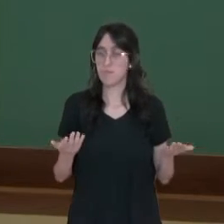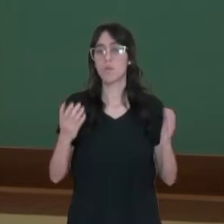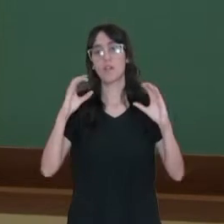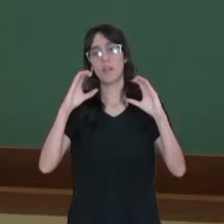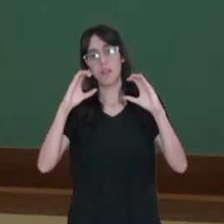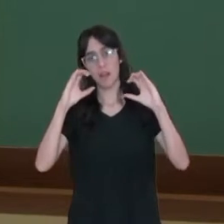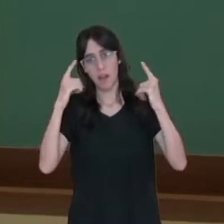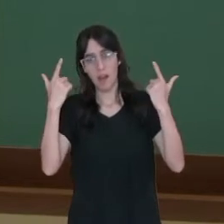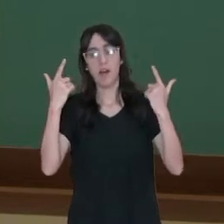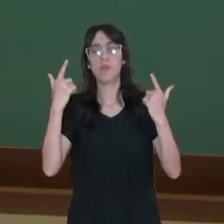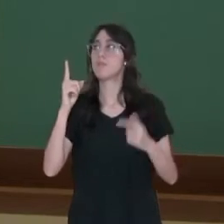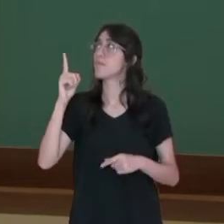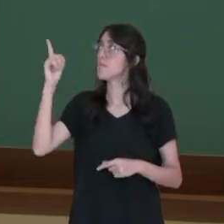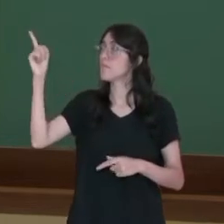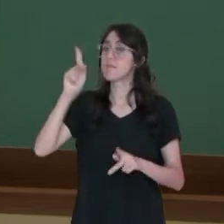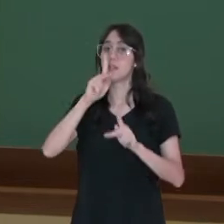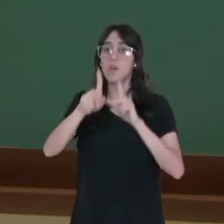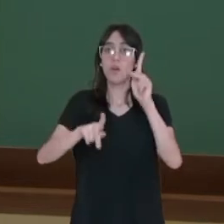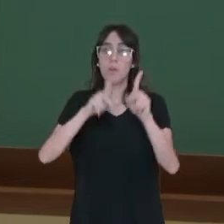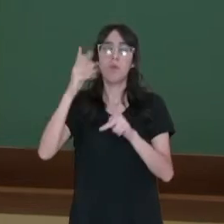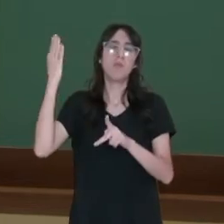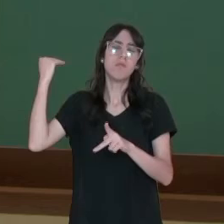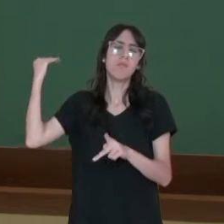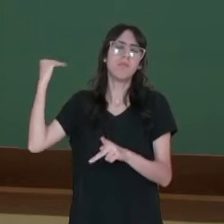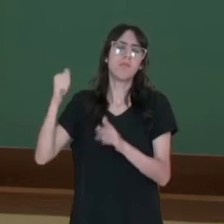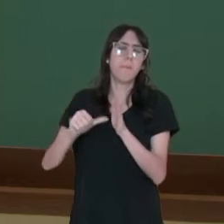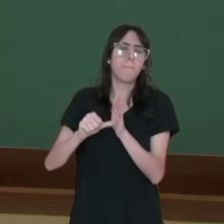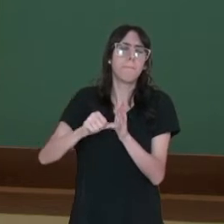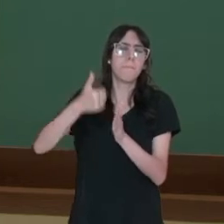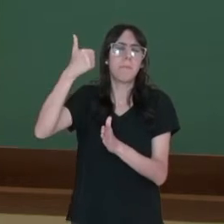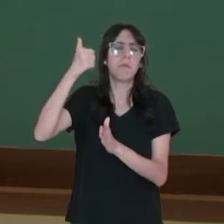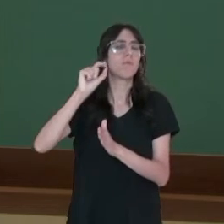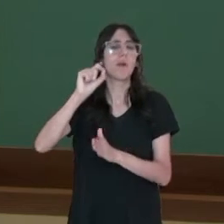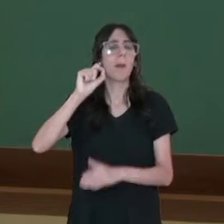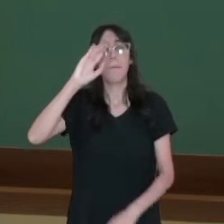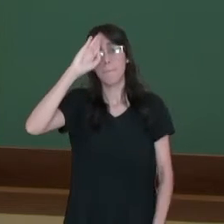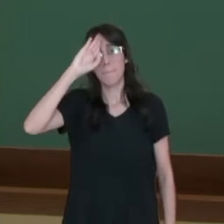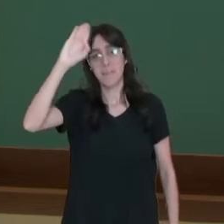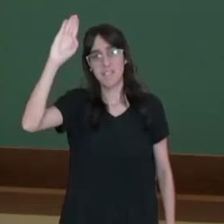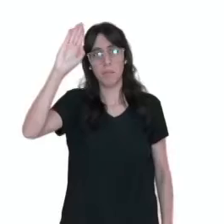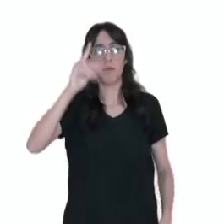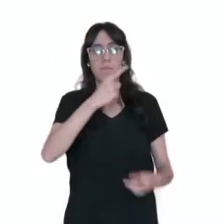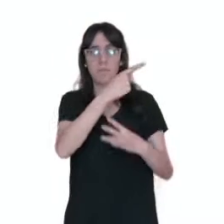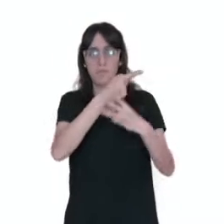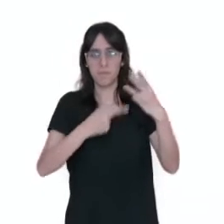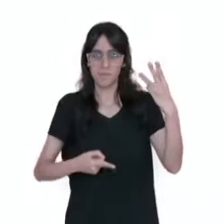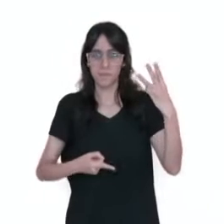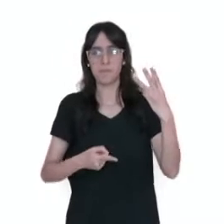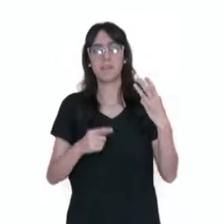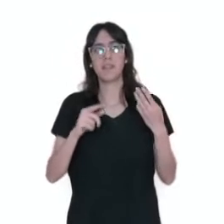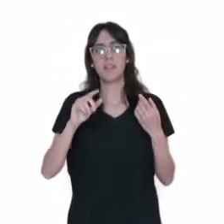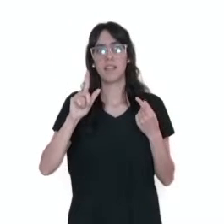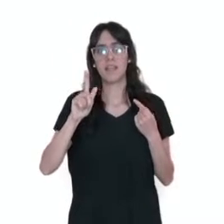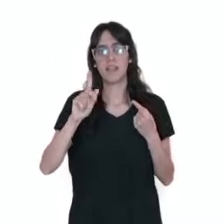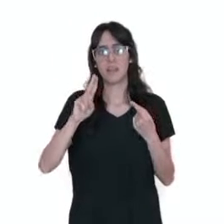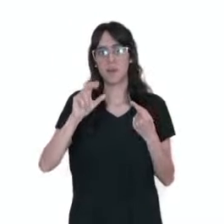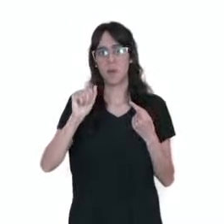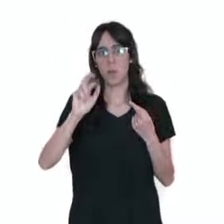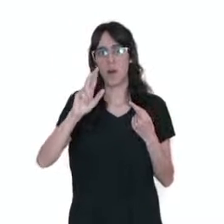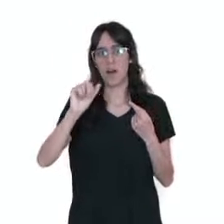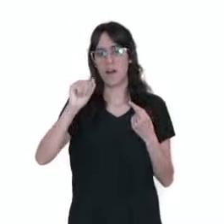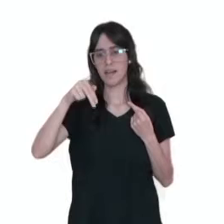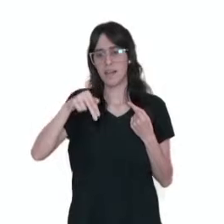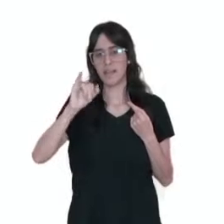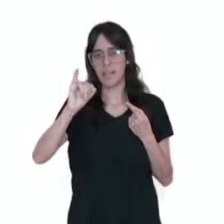começamos pelos povos originários e os principais deles aí, a divisão em três, os Caingang, os Guarani